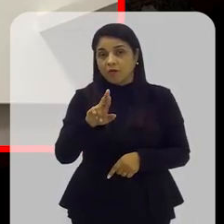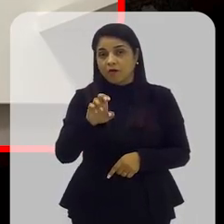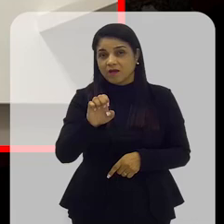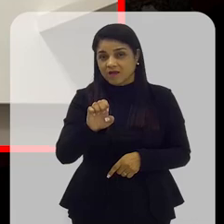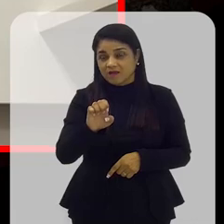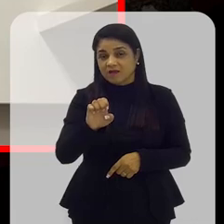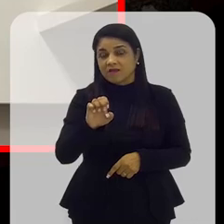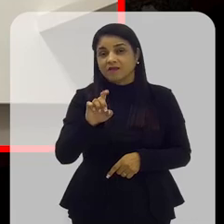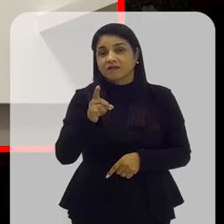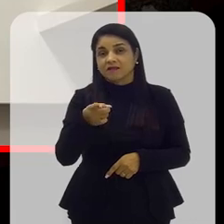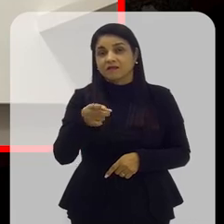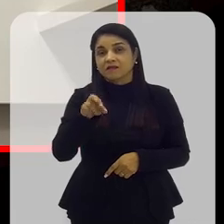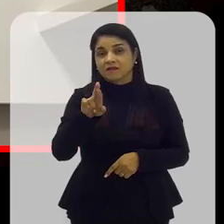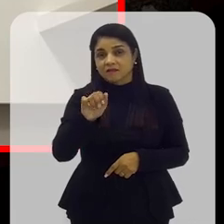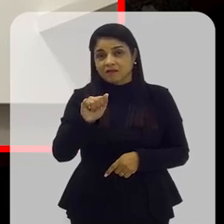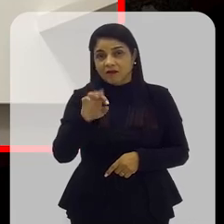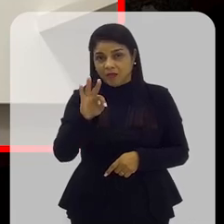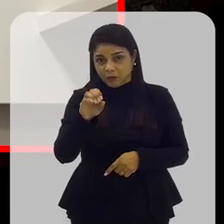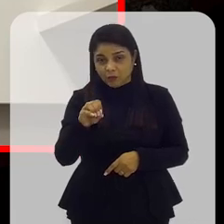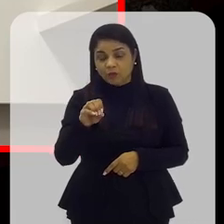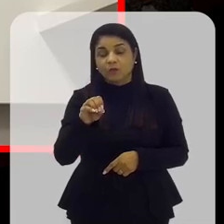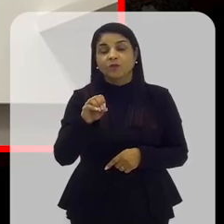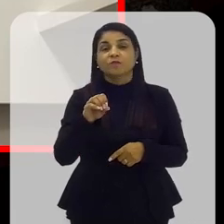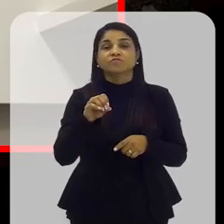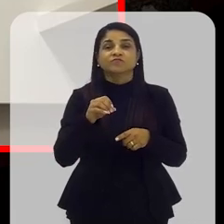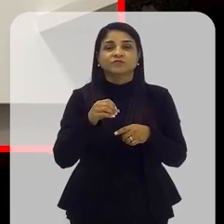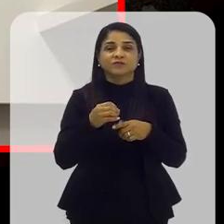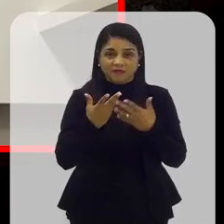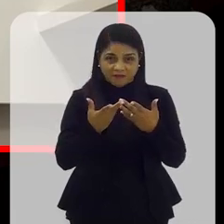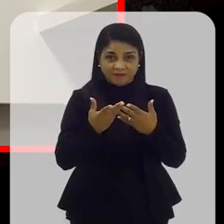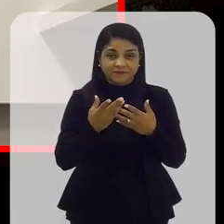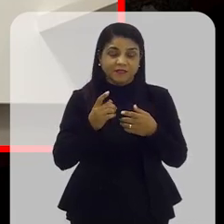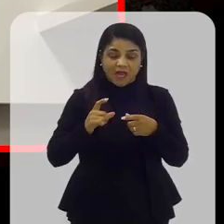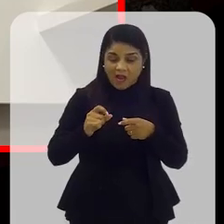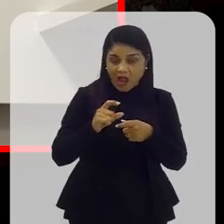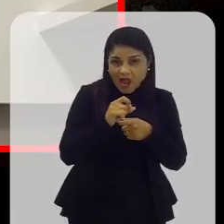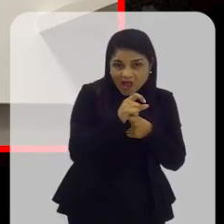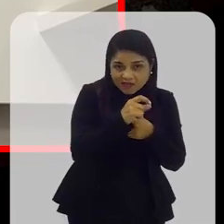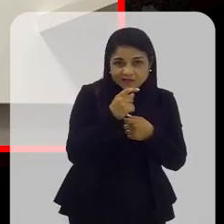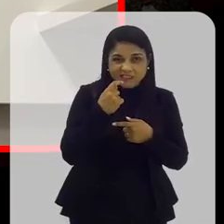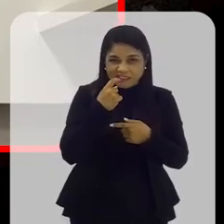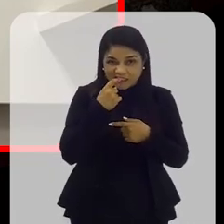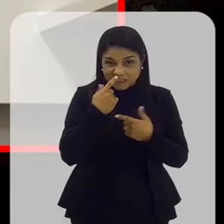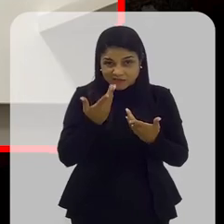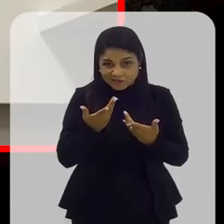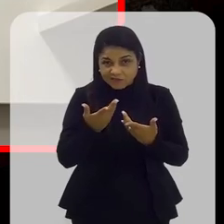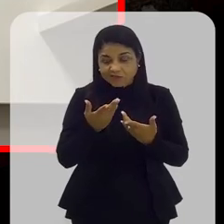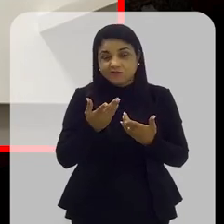se alimenta do carboidrato, né? Para depois